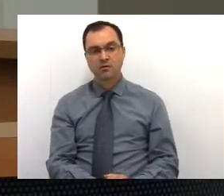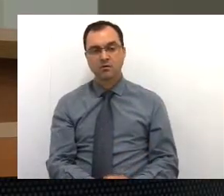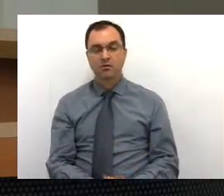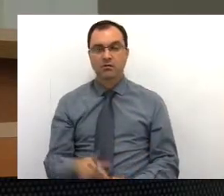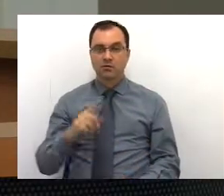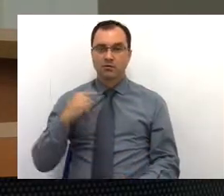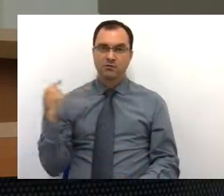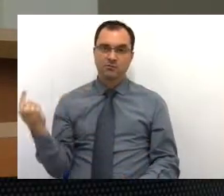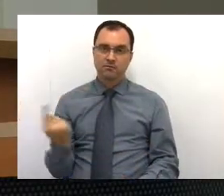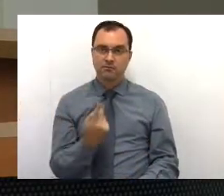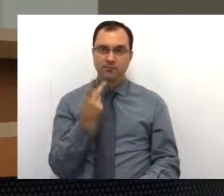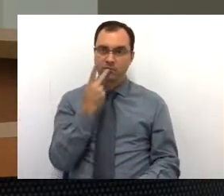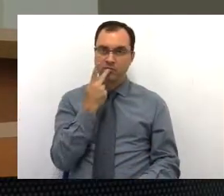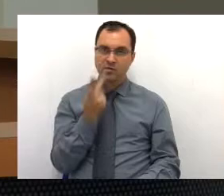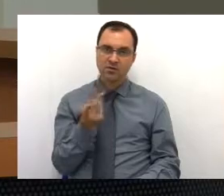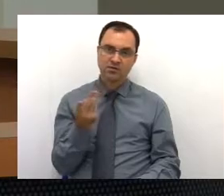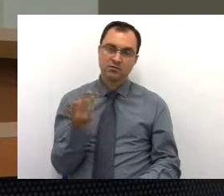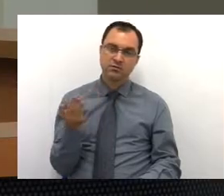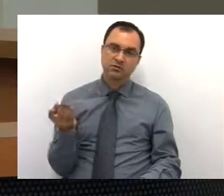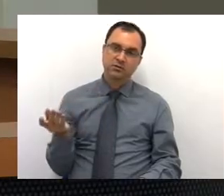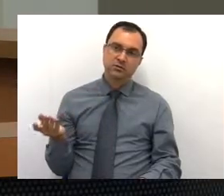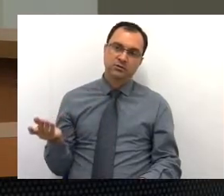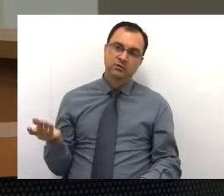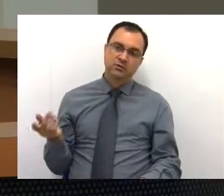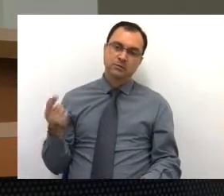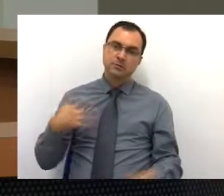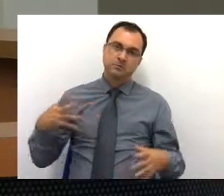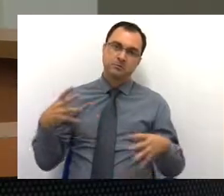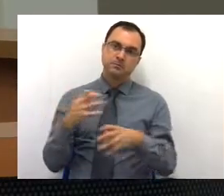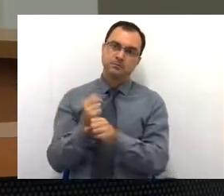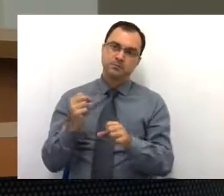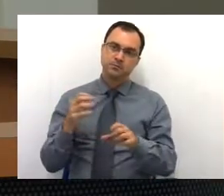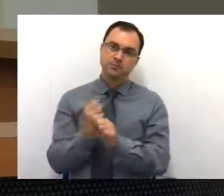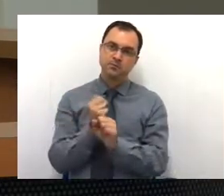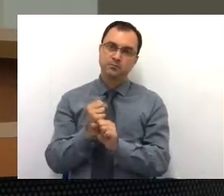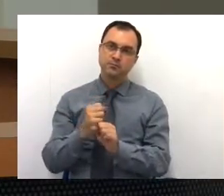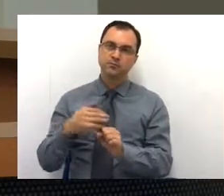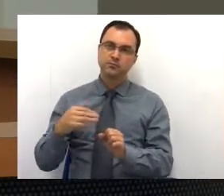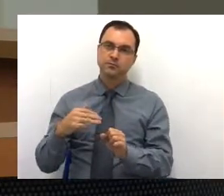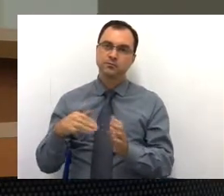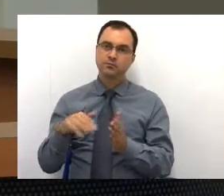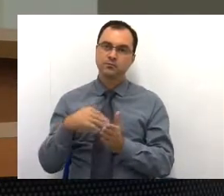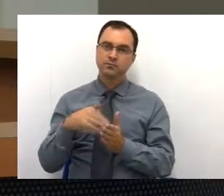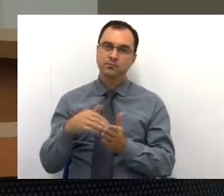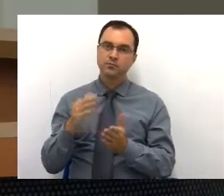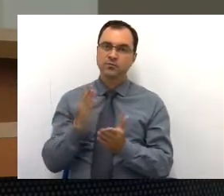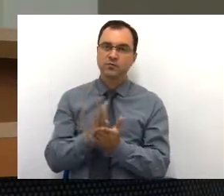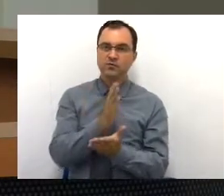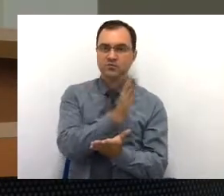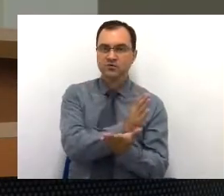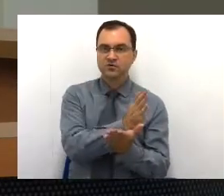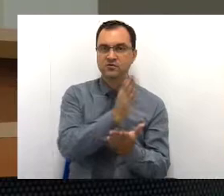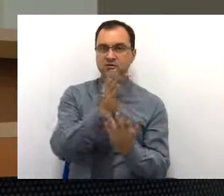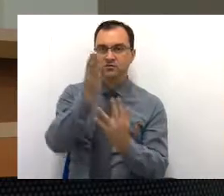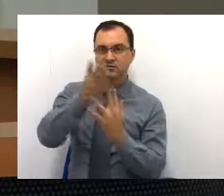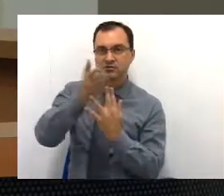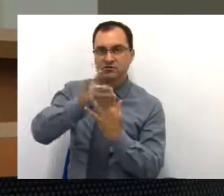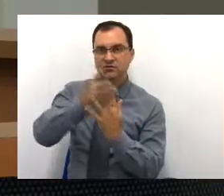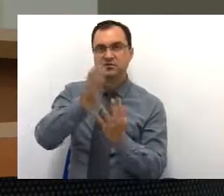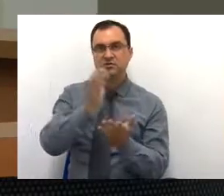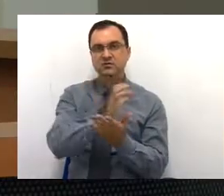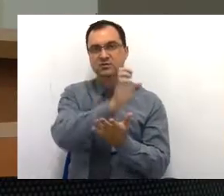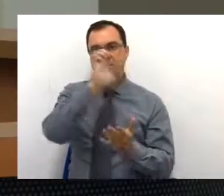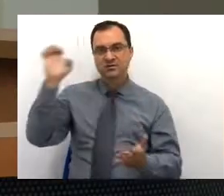Nós, como eu disse, o orçamento da Secretaria de Saúde é dividido entre o Estado, o município e a União.